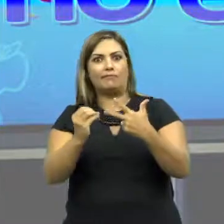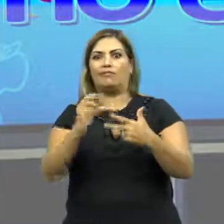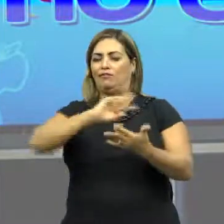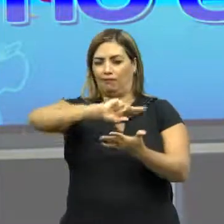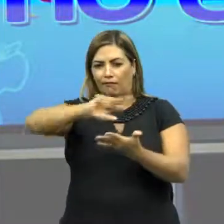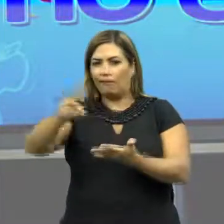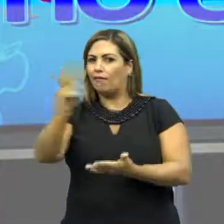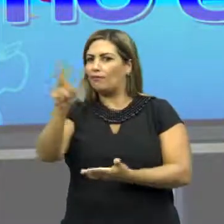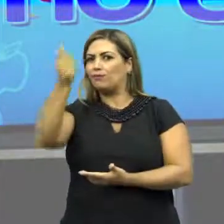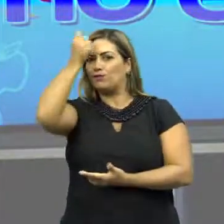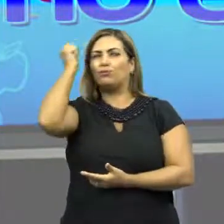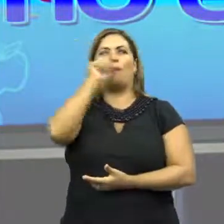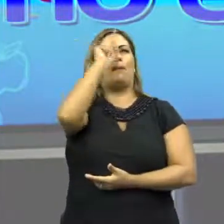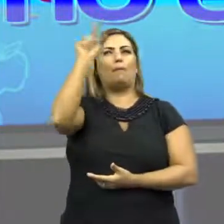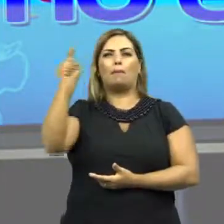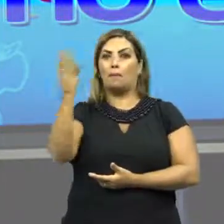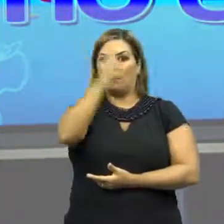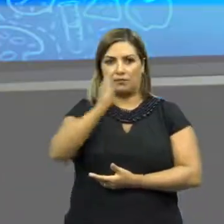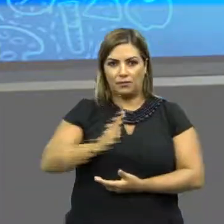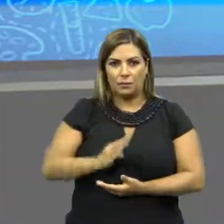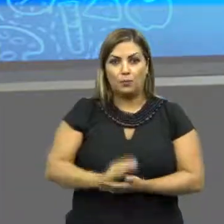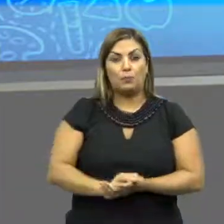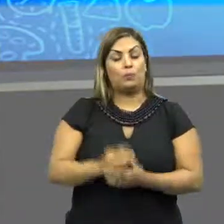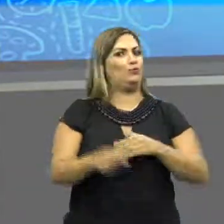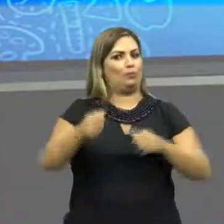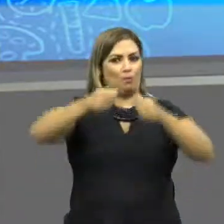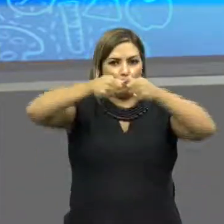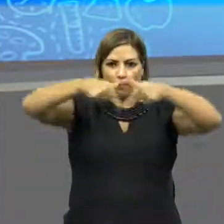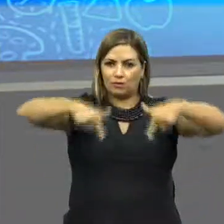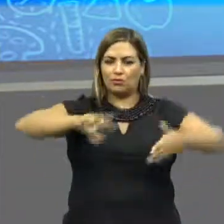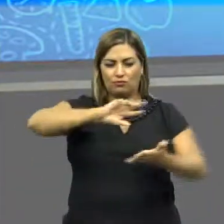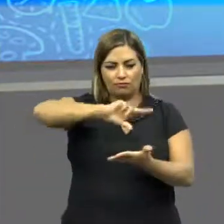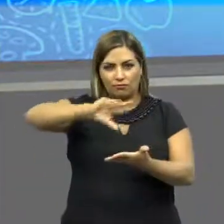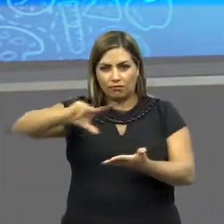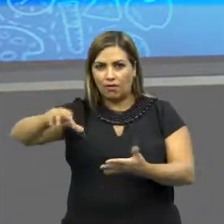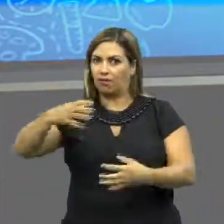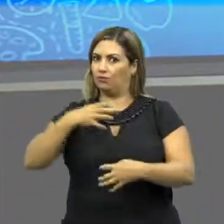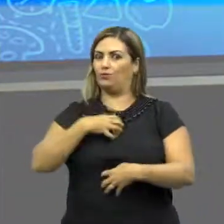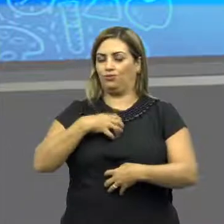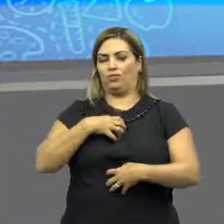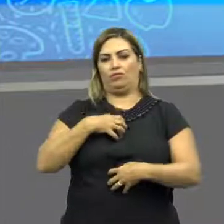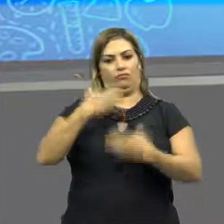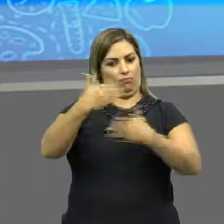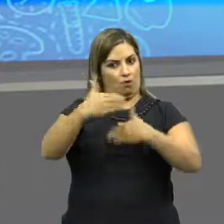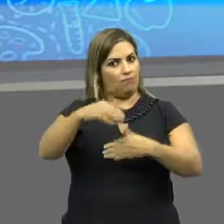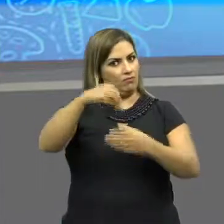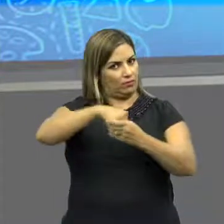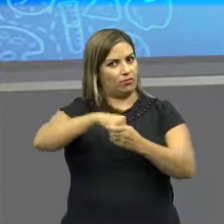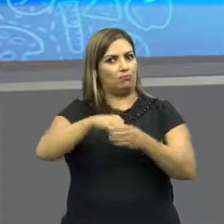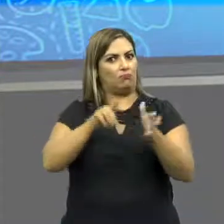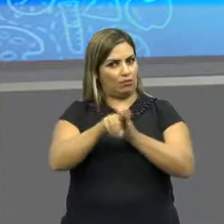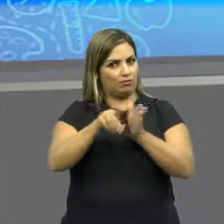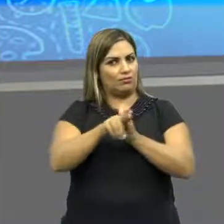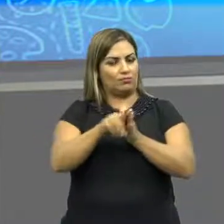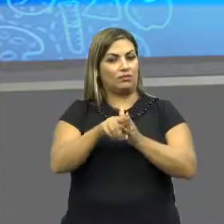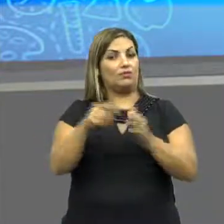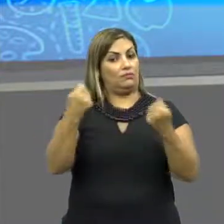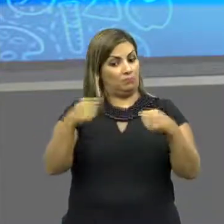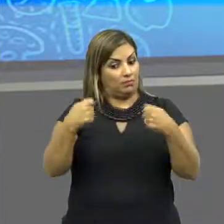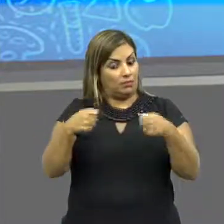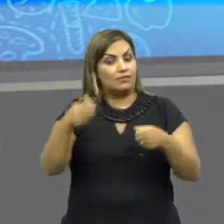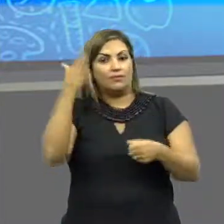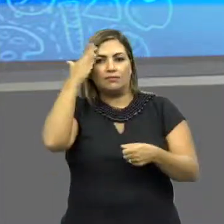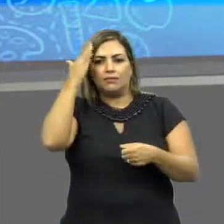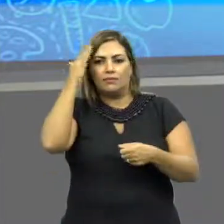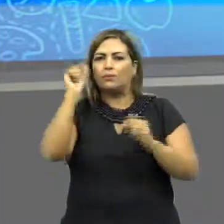diversos vestibulares do Brasil inteiro. Pode ser abordado de diversas formas no seu exame. Por isso, é